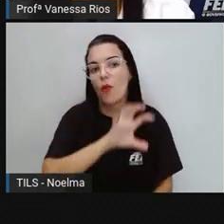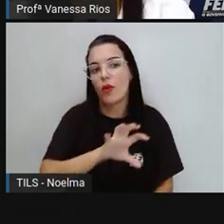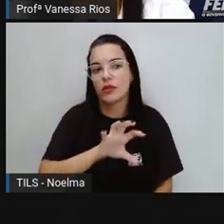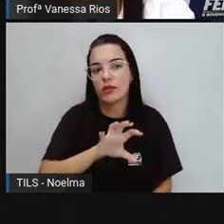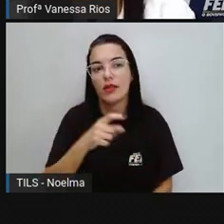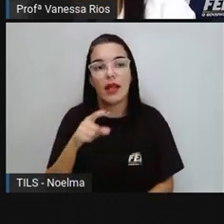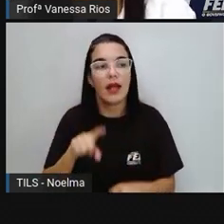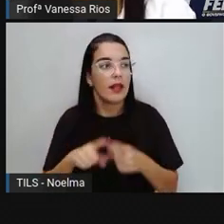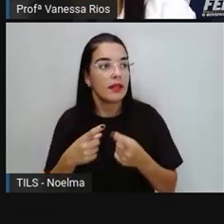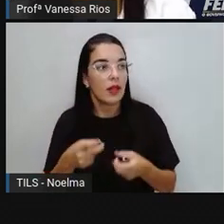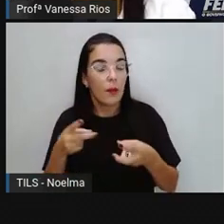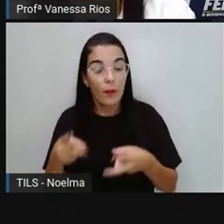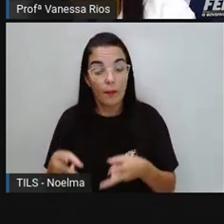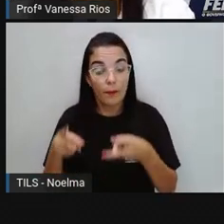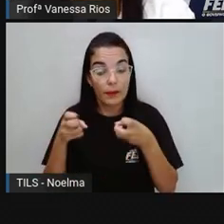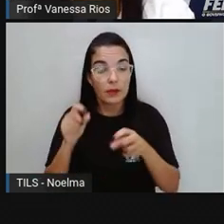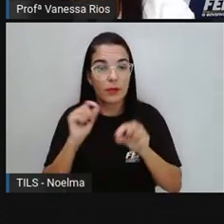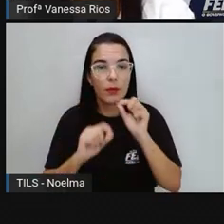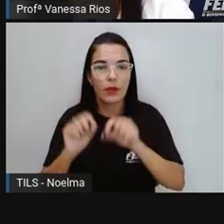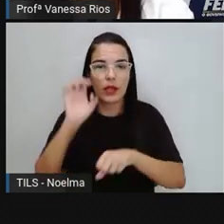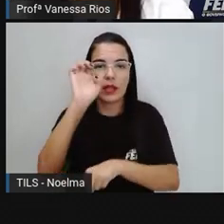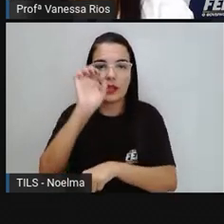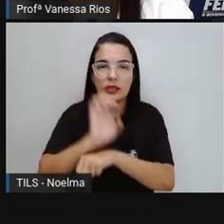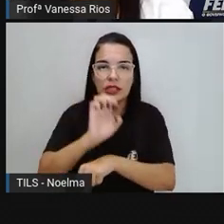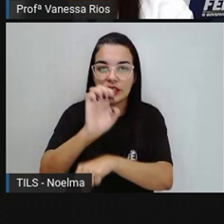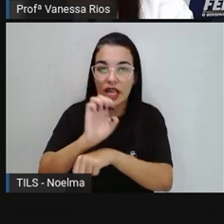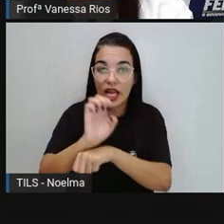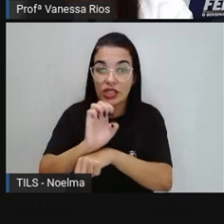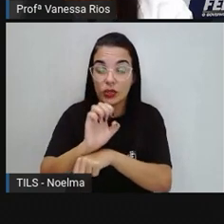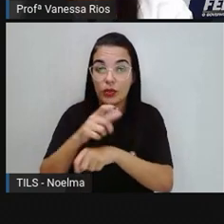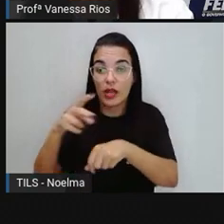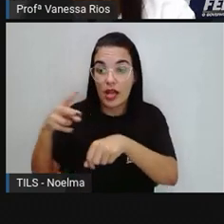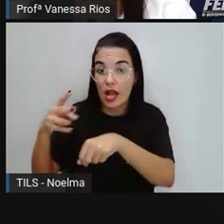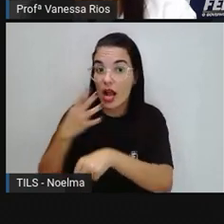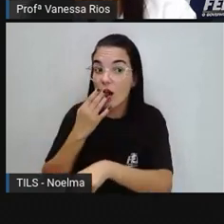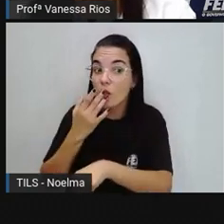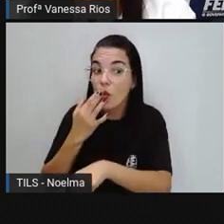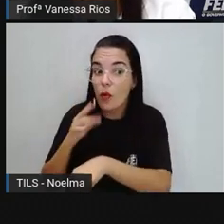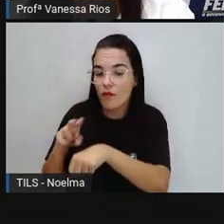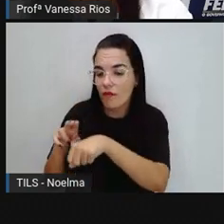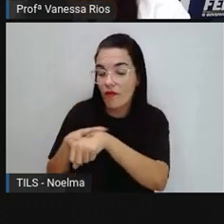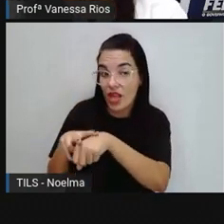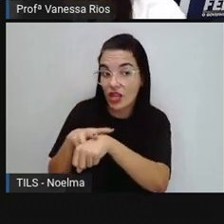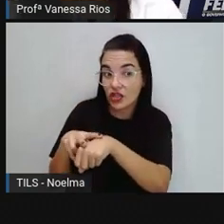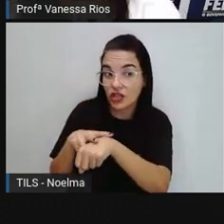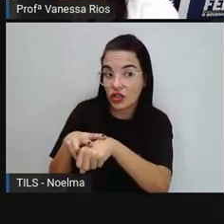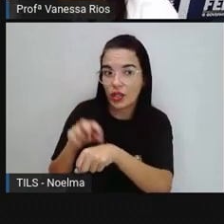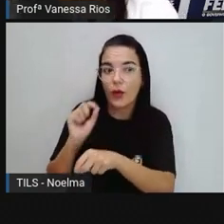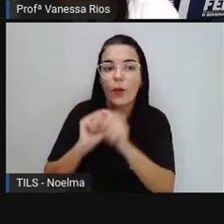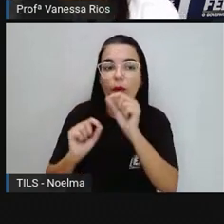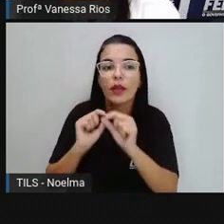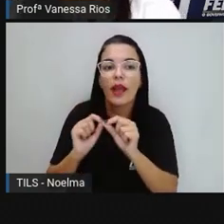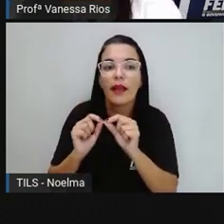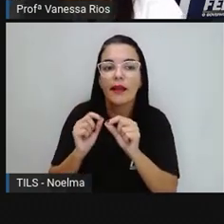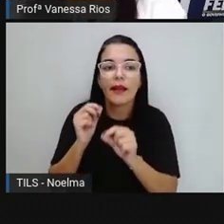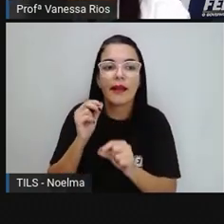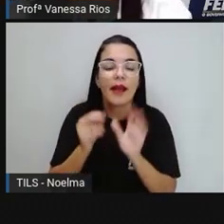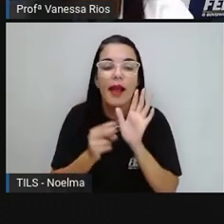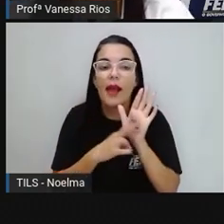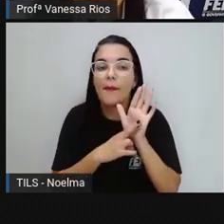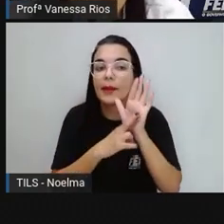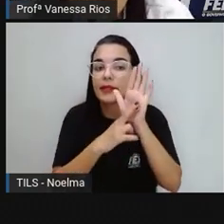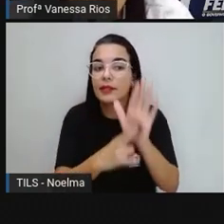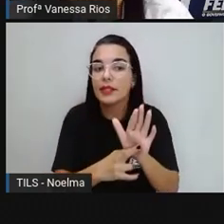observa aqui, os estados que estão na cor verde, eles representam, aí, a região